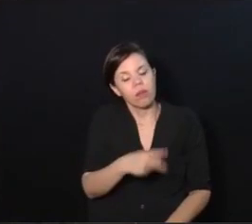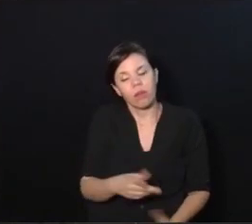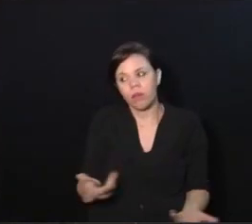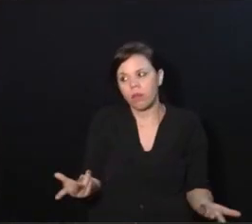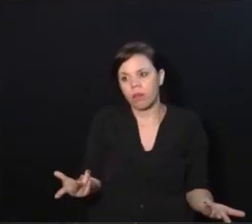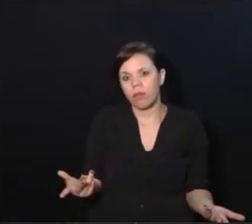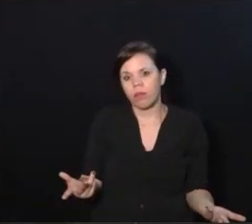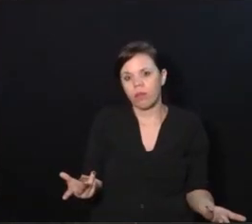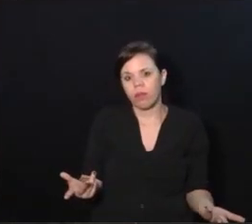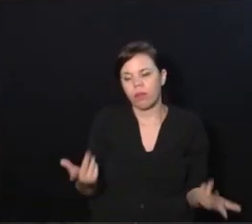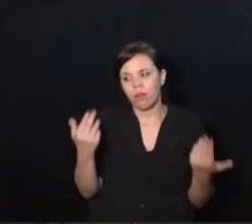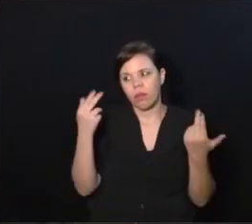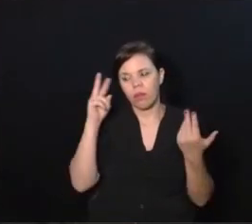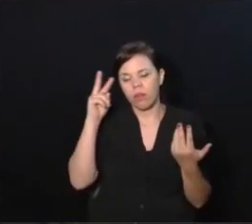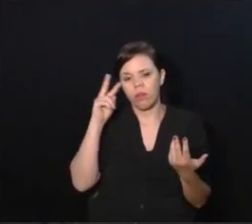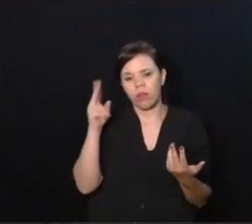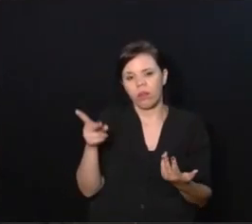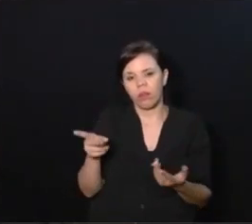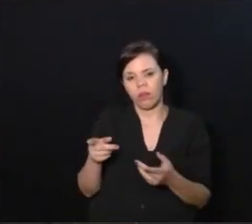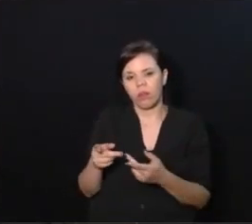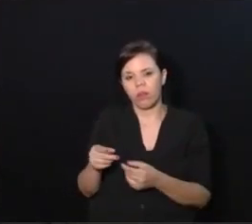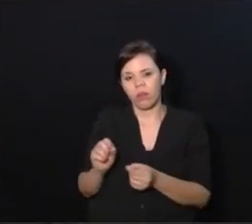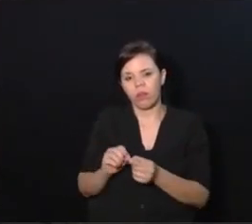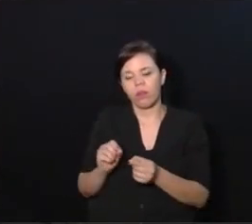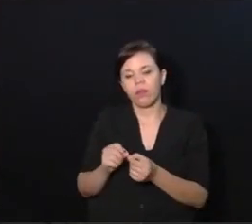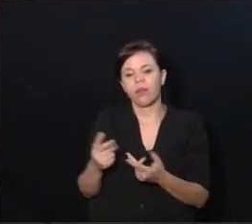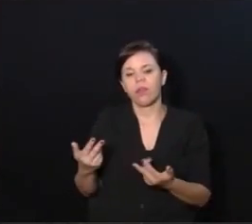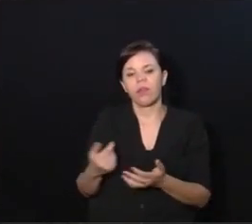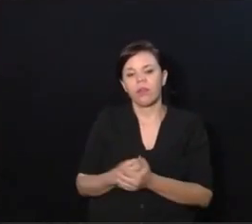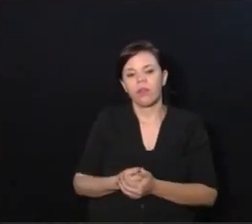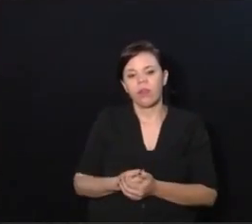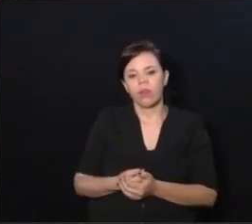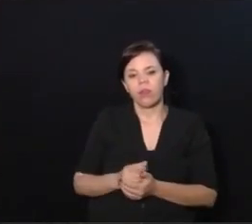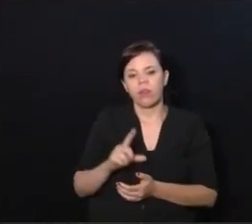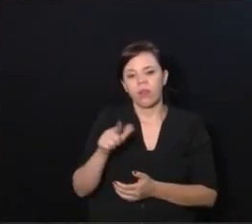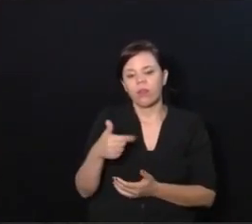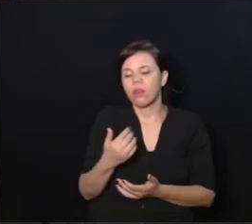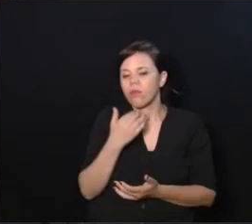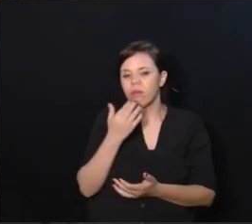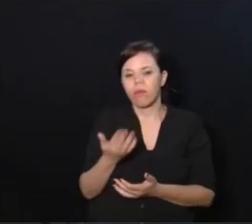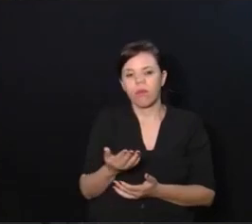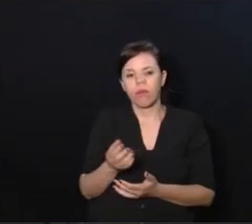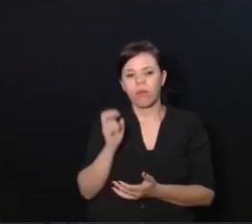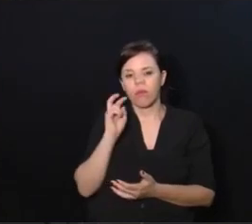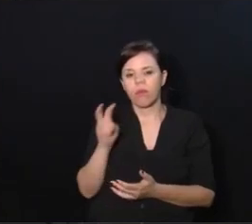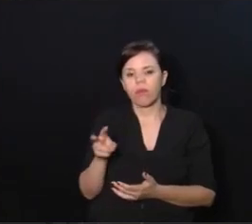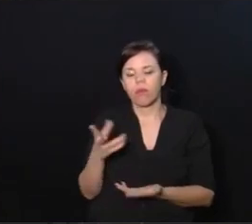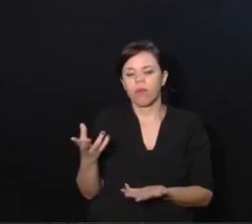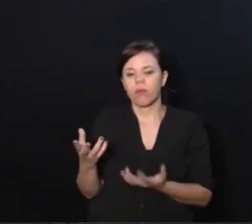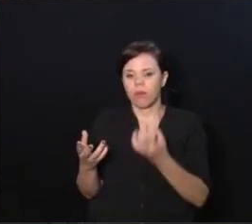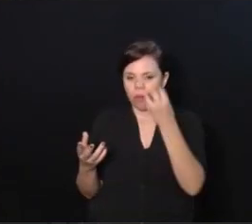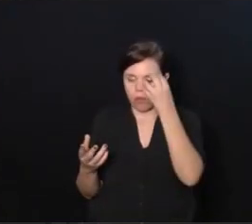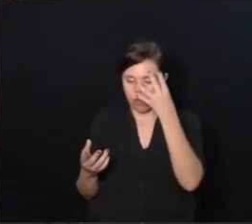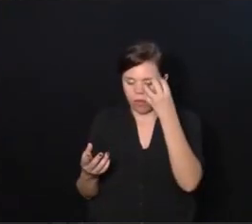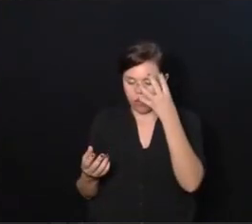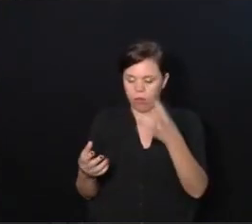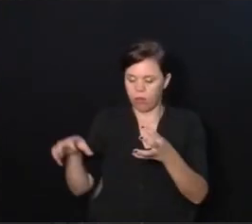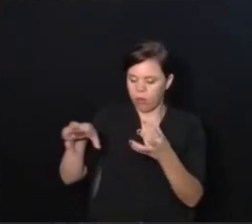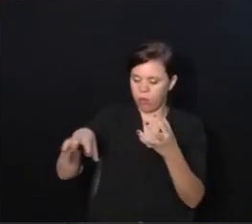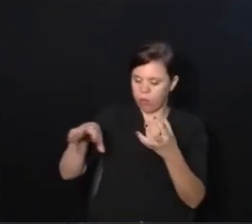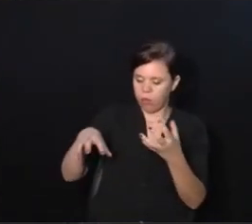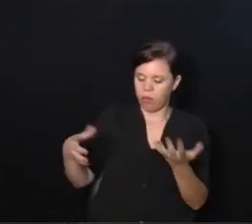Mouse. Eu tive que fazer uma coisa que depois não ia dar mais para ver a Luizinha do Mouse. Então,